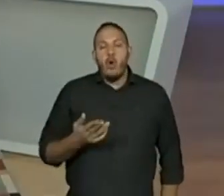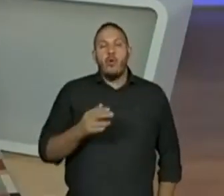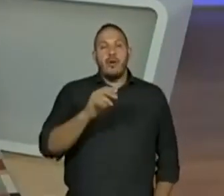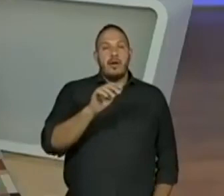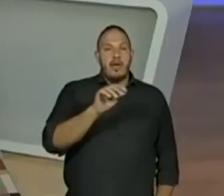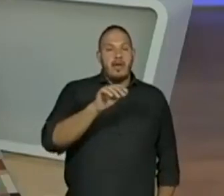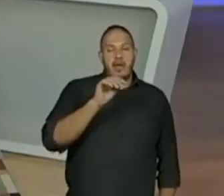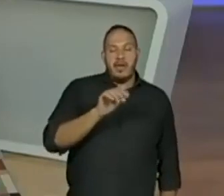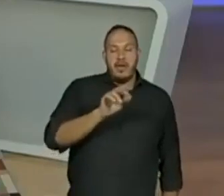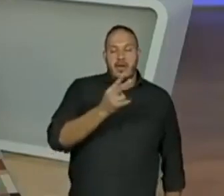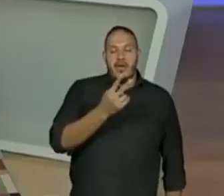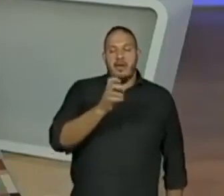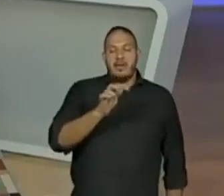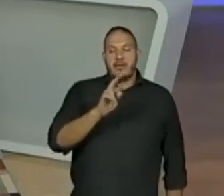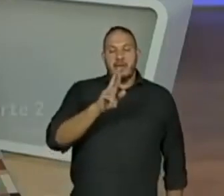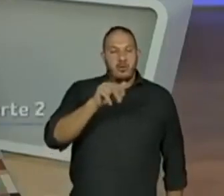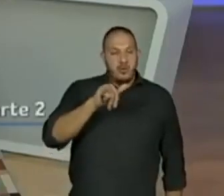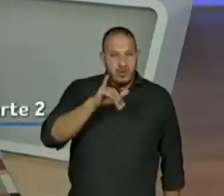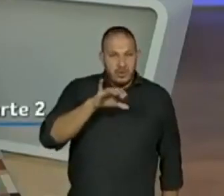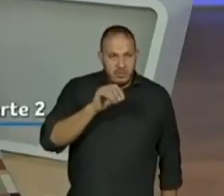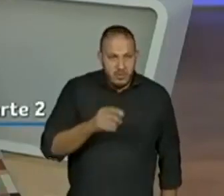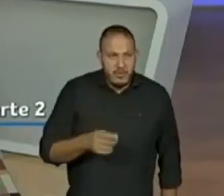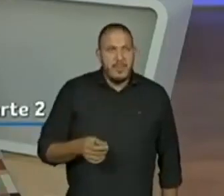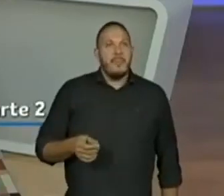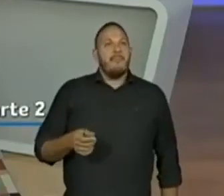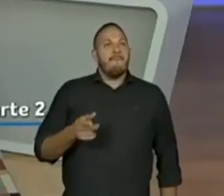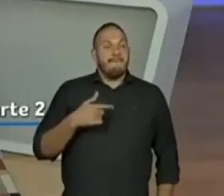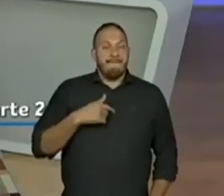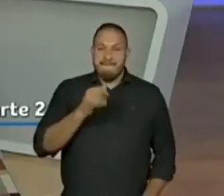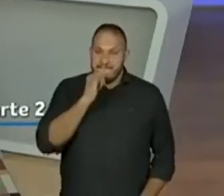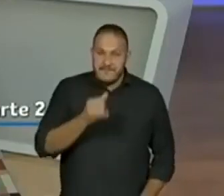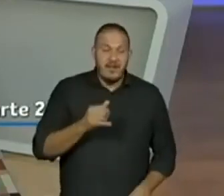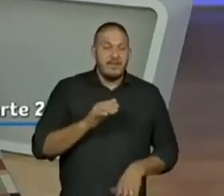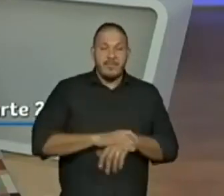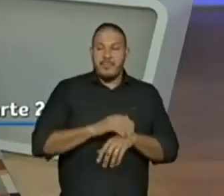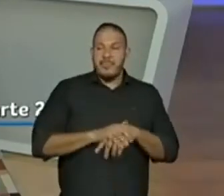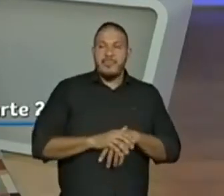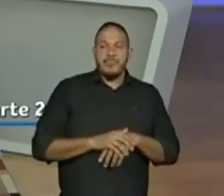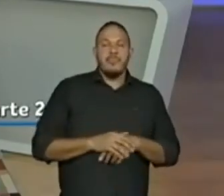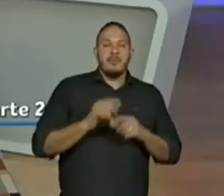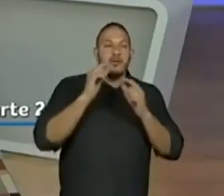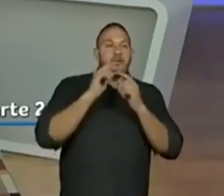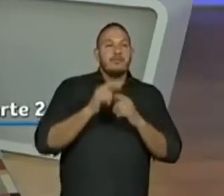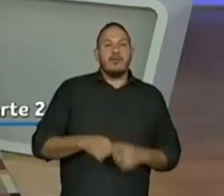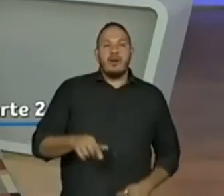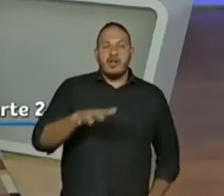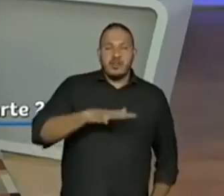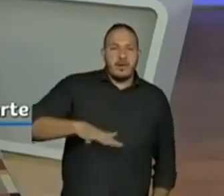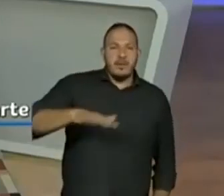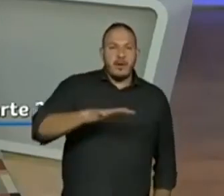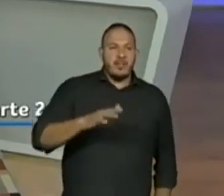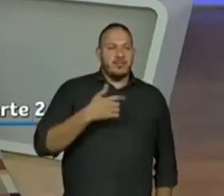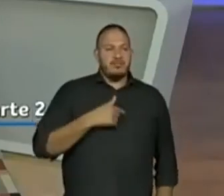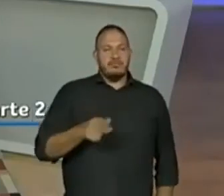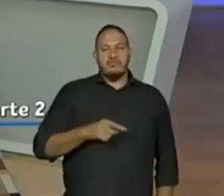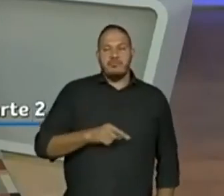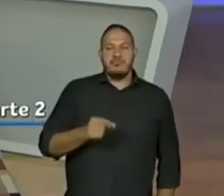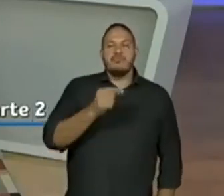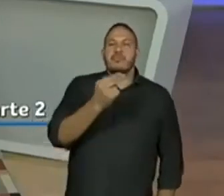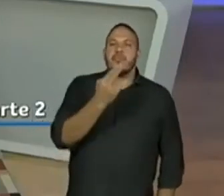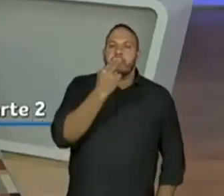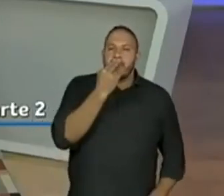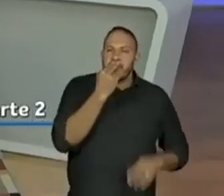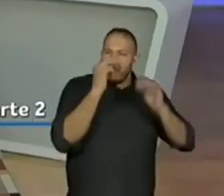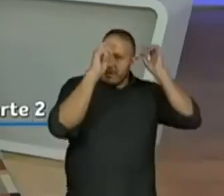E aí? Ó, tá o povo falando assim. Coloca Fernando Pessoa e o heterônimo.